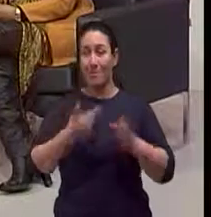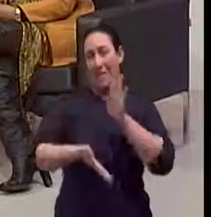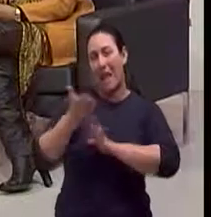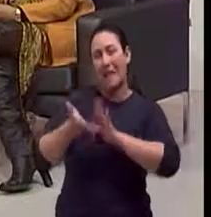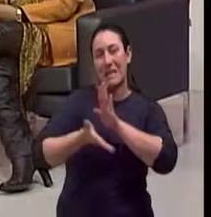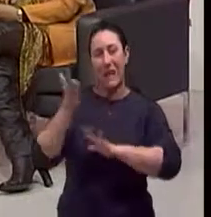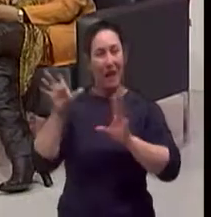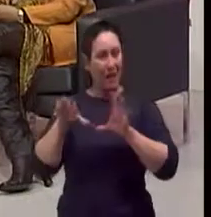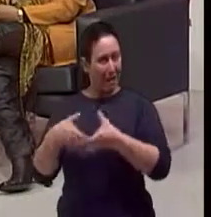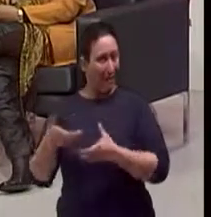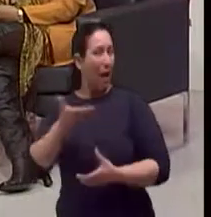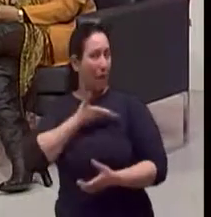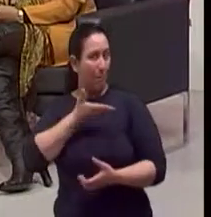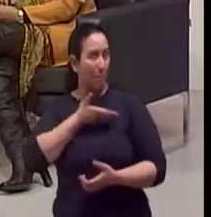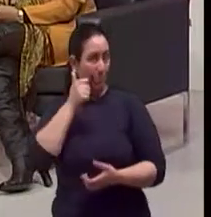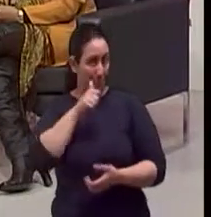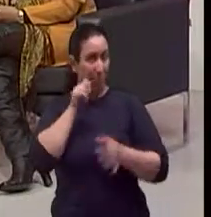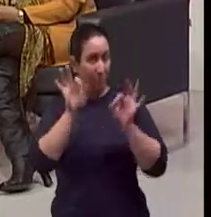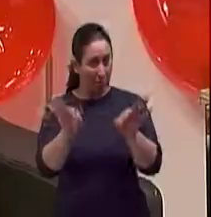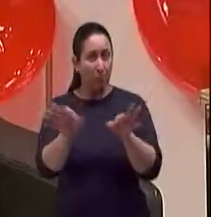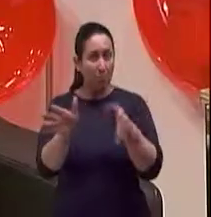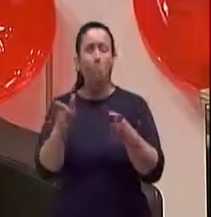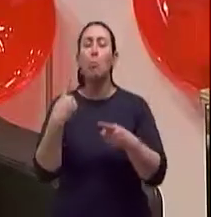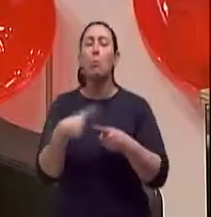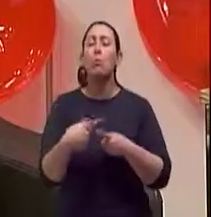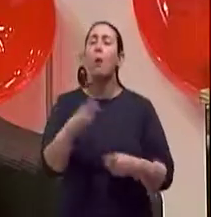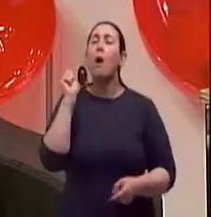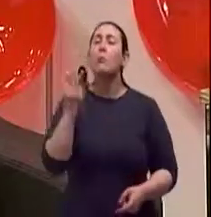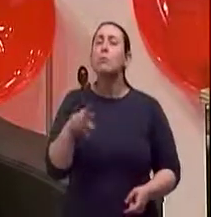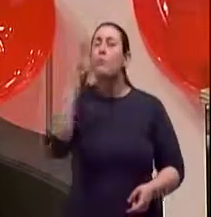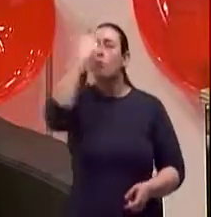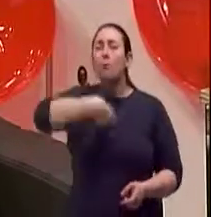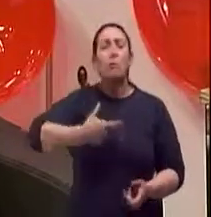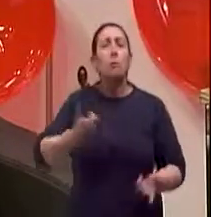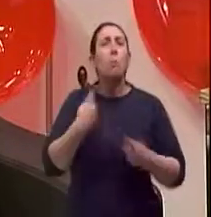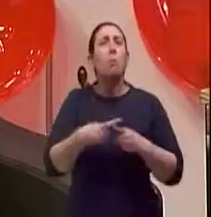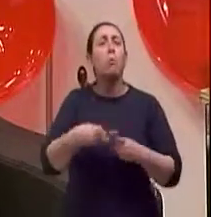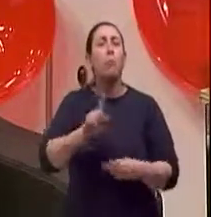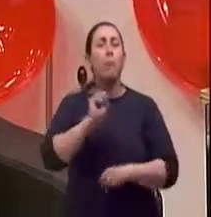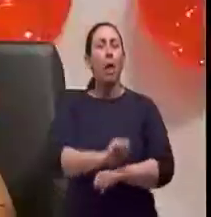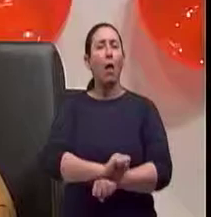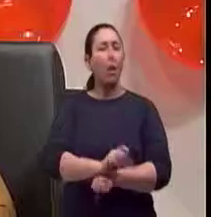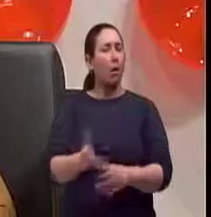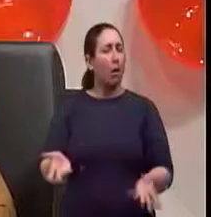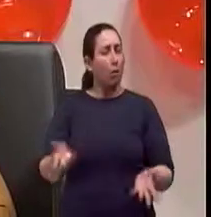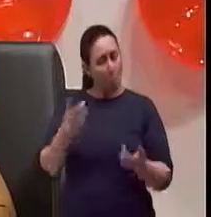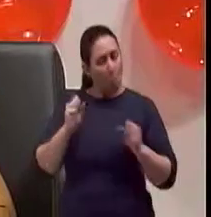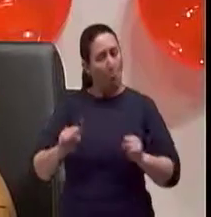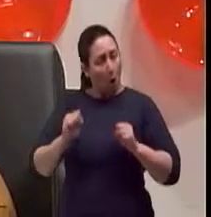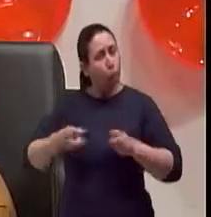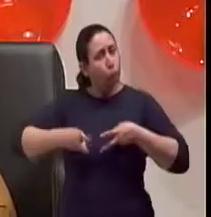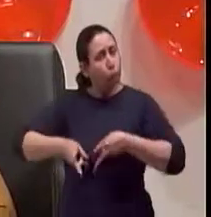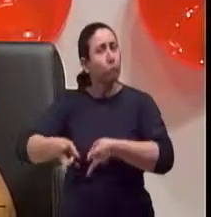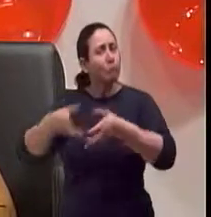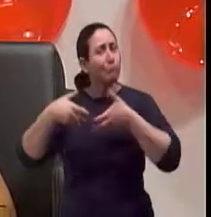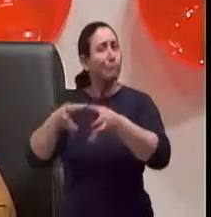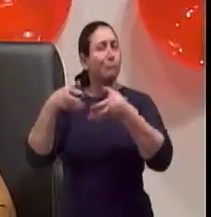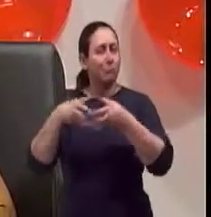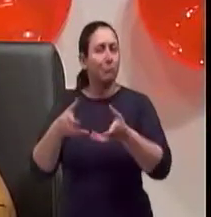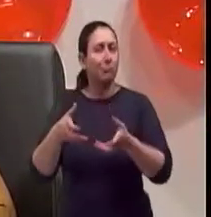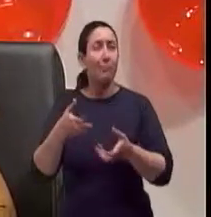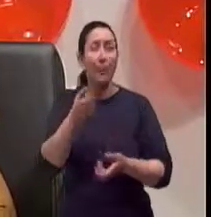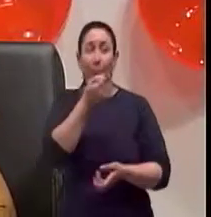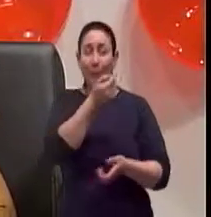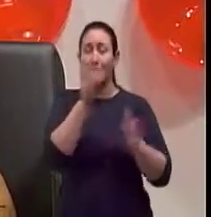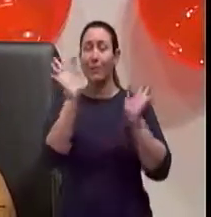amigas, porque que na, quando já tá aposentada, não pode continuar aquela programação. Ou seja, o que os jovens falaram, a gente tá já quase no final do